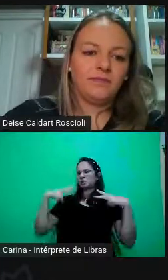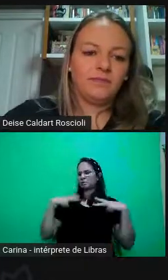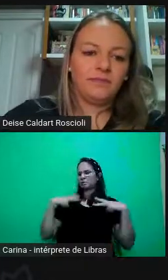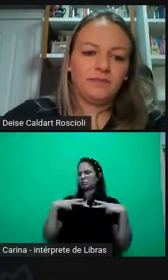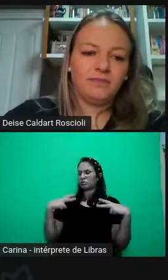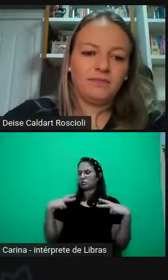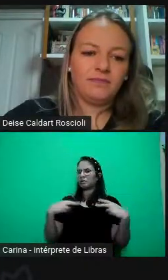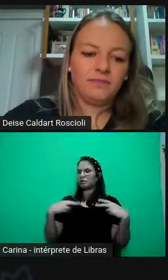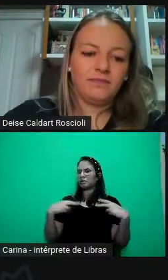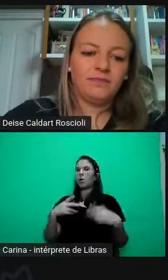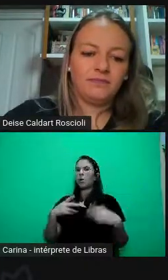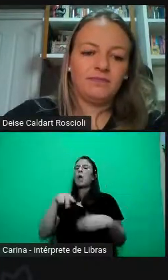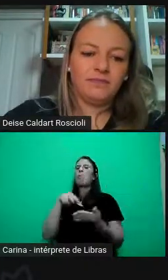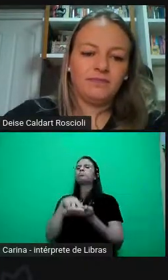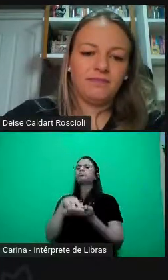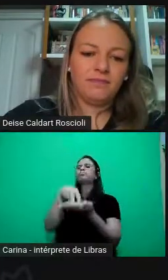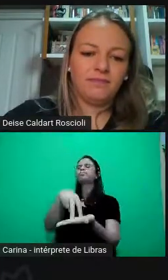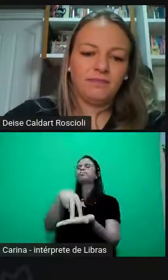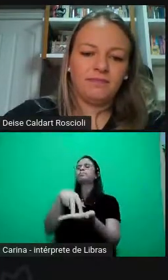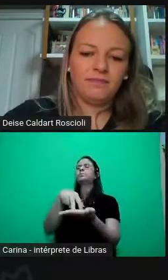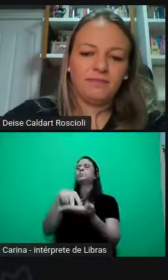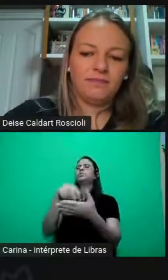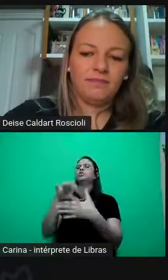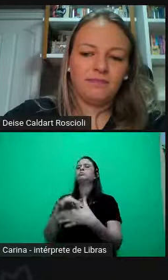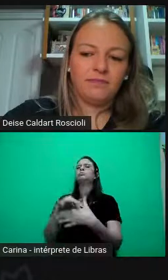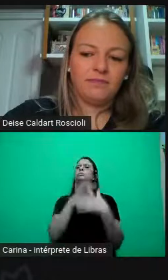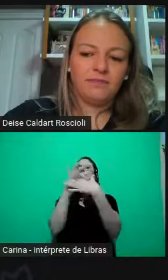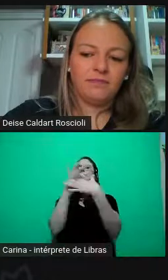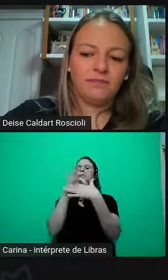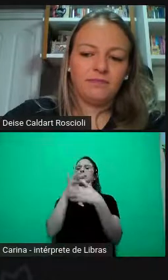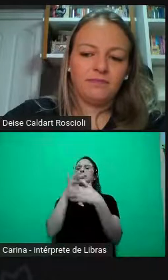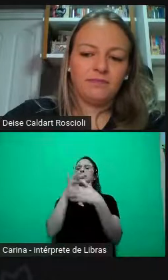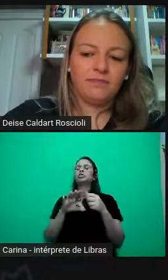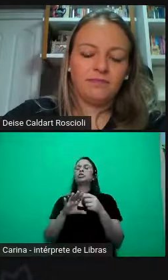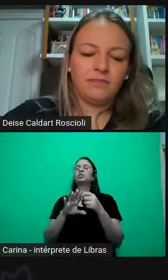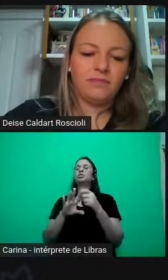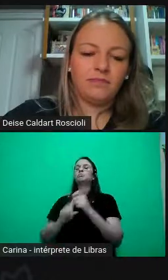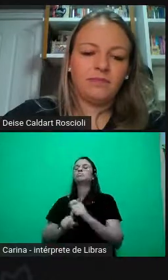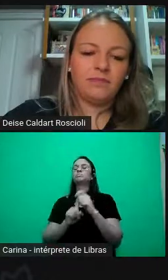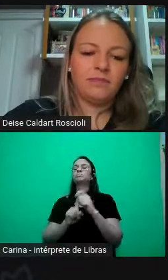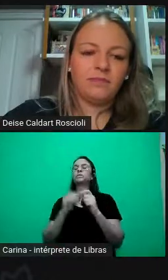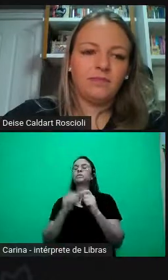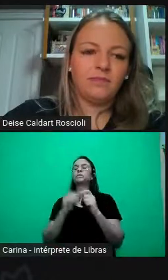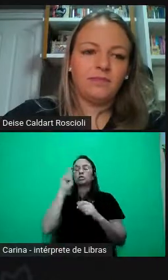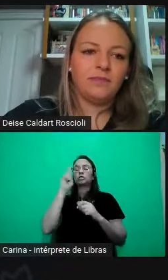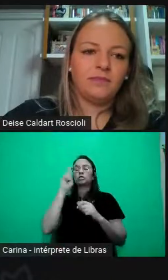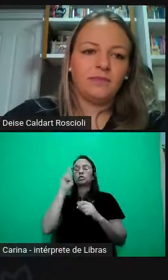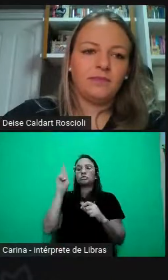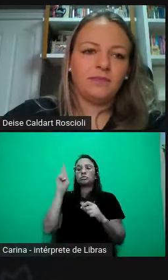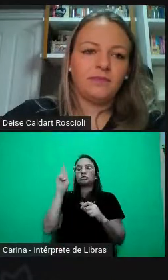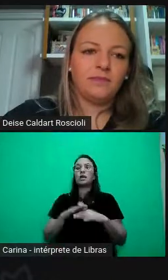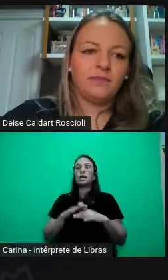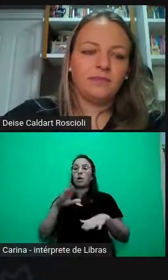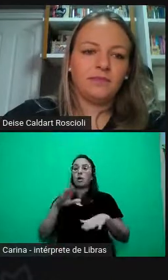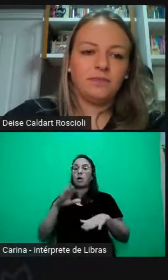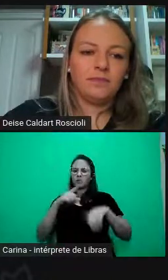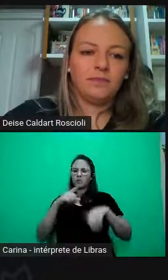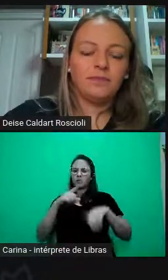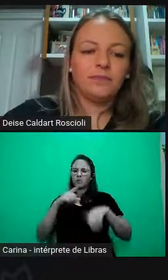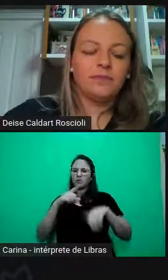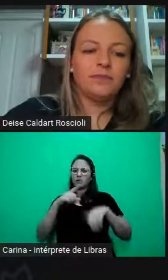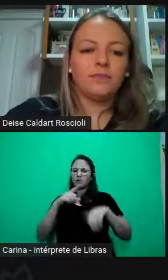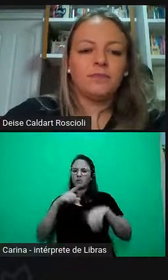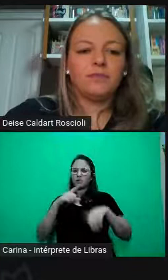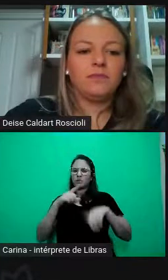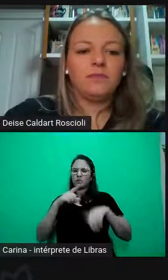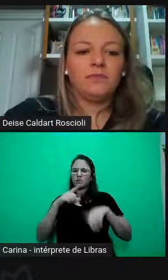de liderança. Porque, se pegar em números, e eu tenho visto muitas empresas fazerem isso, muitas empresas dizem,